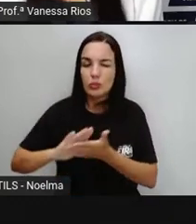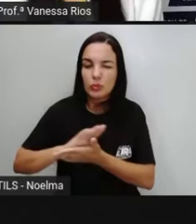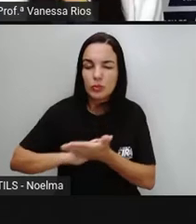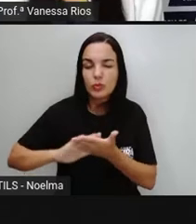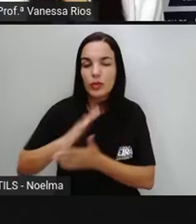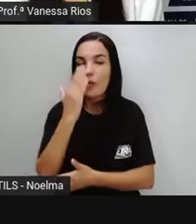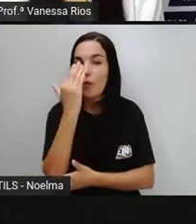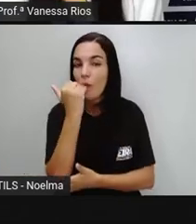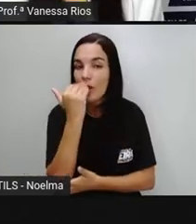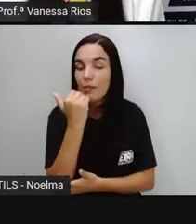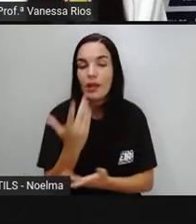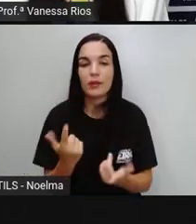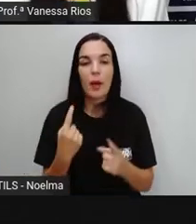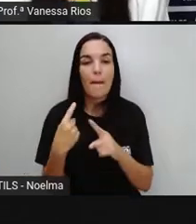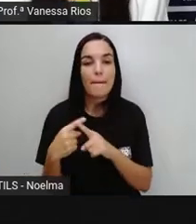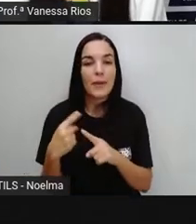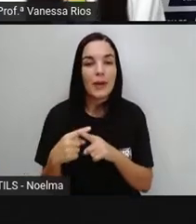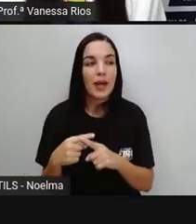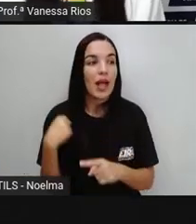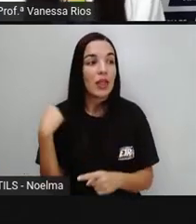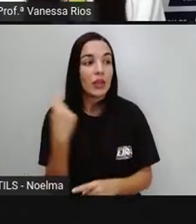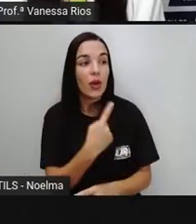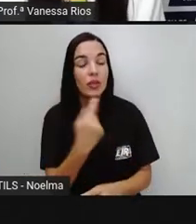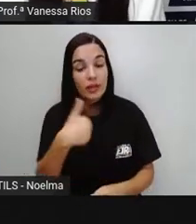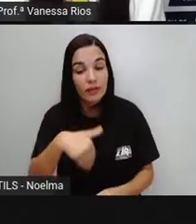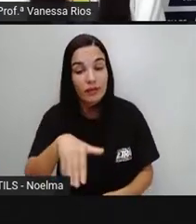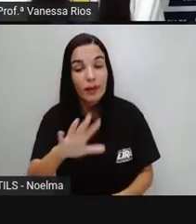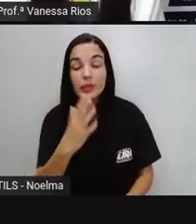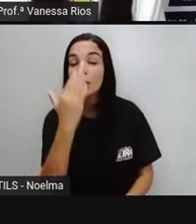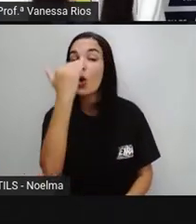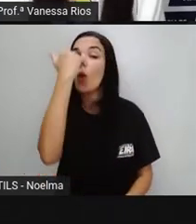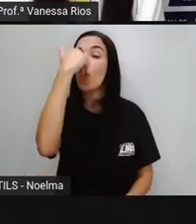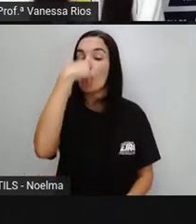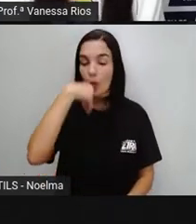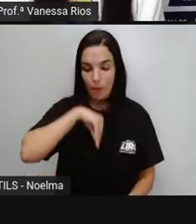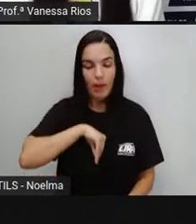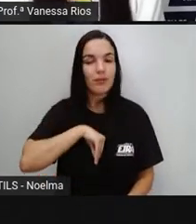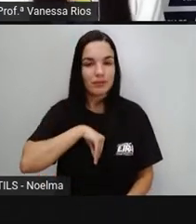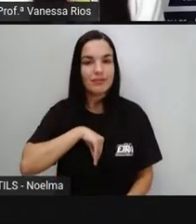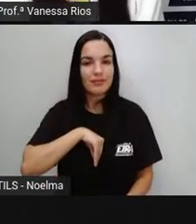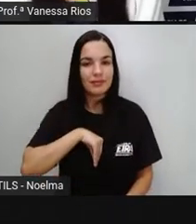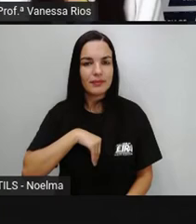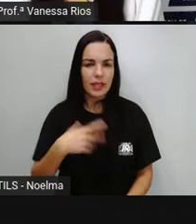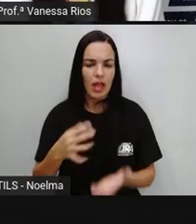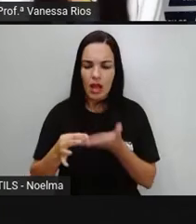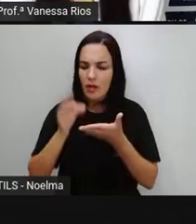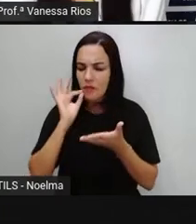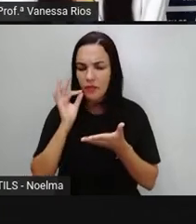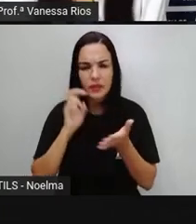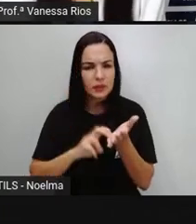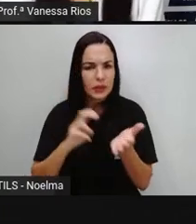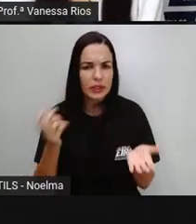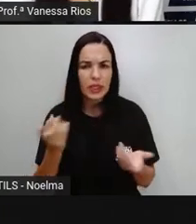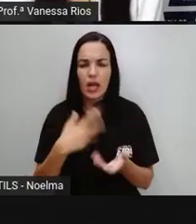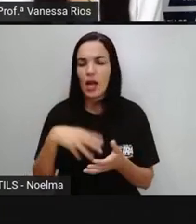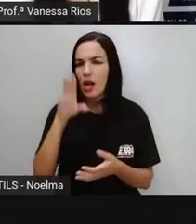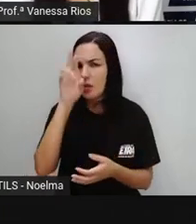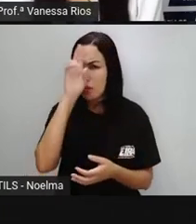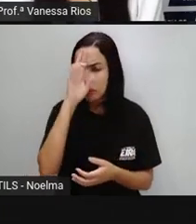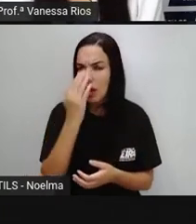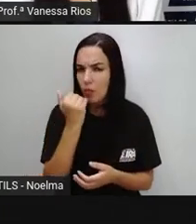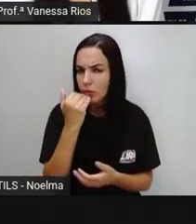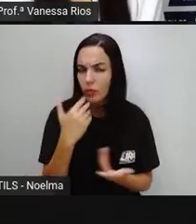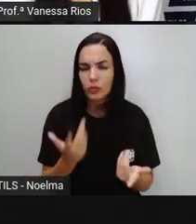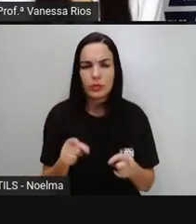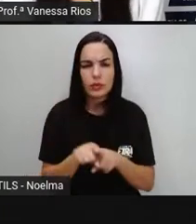Dos alimentos Que nós vamos Ingerir Nas várias refeições No café da manhã No almoço No